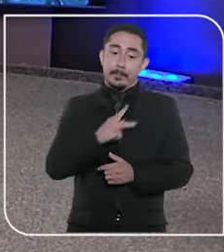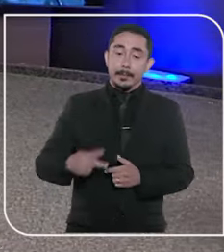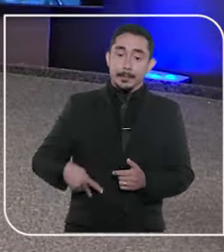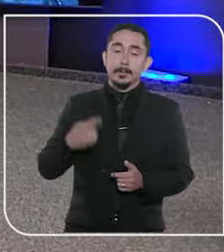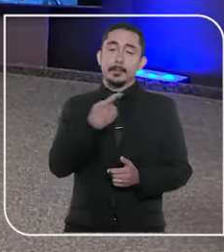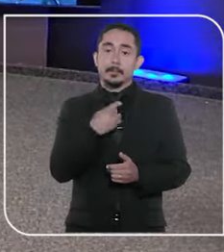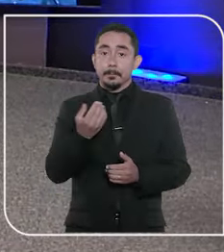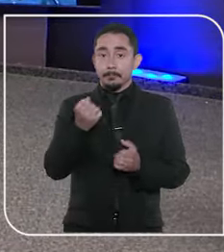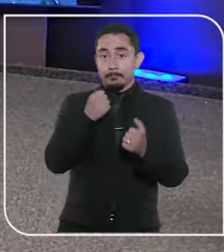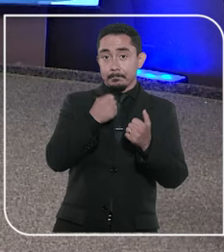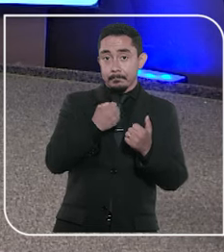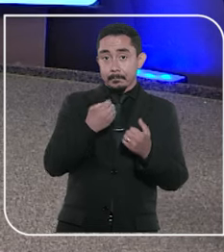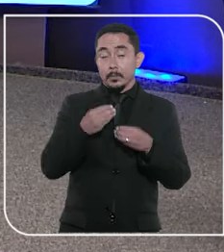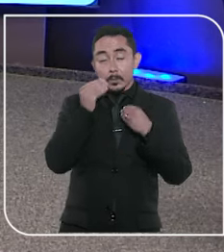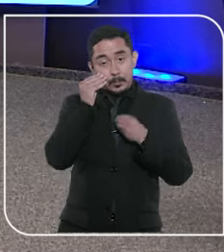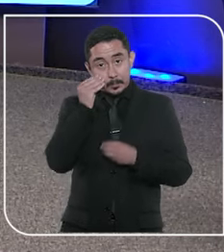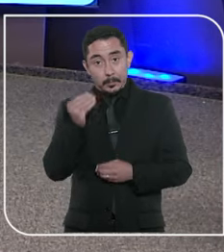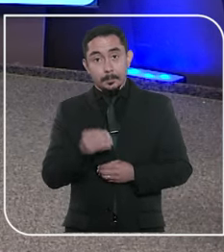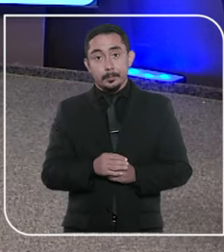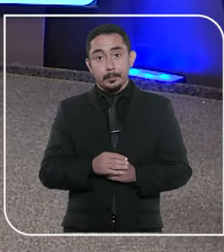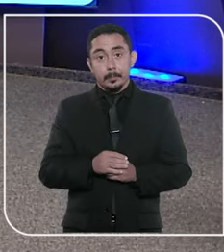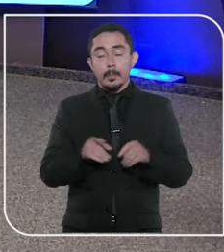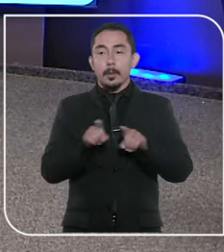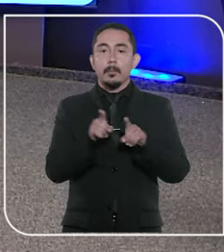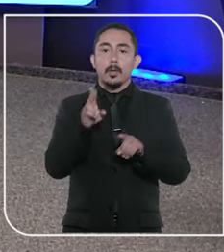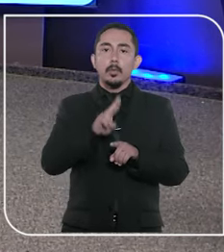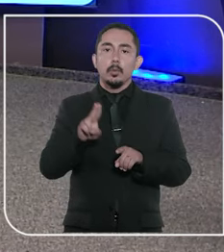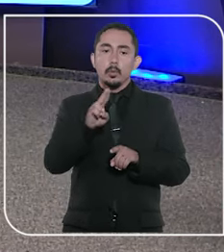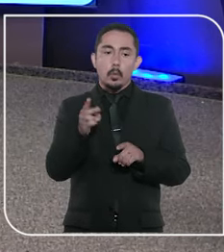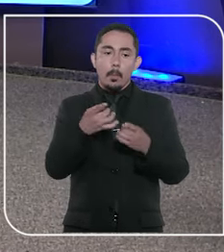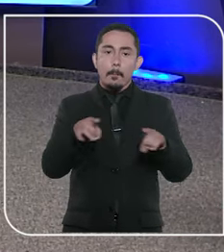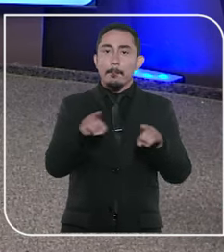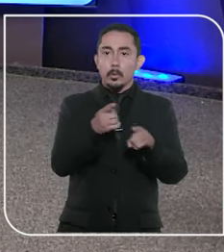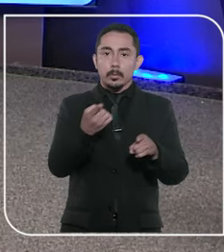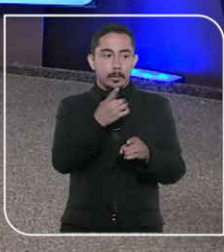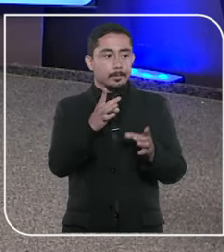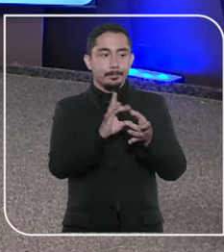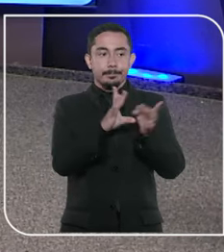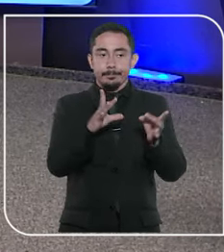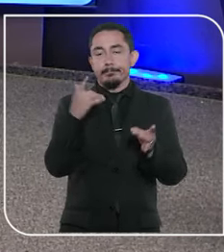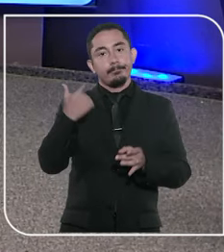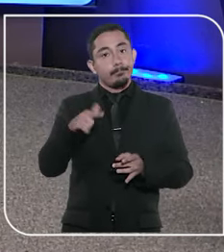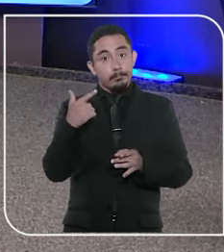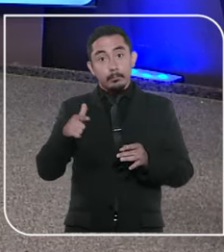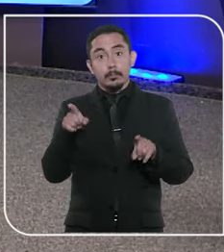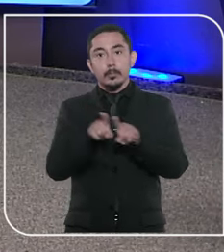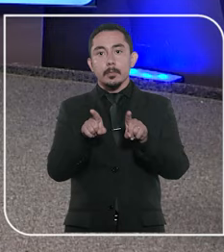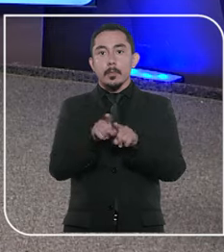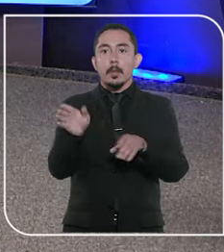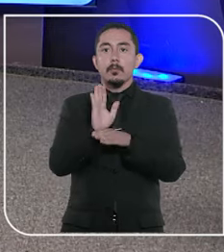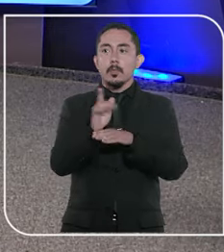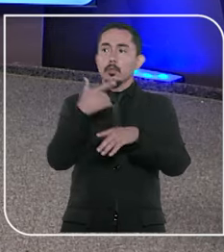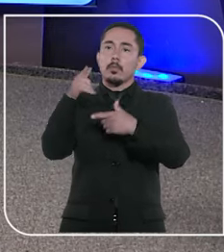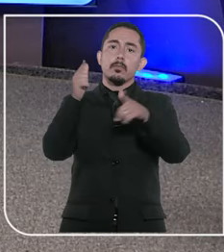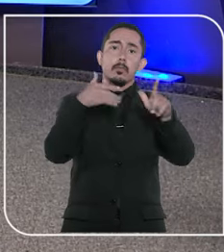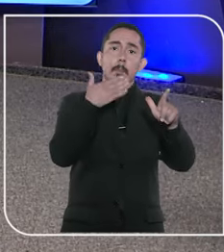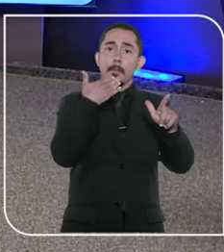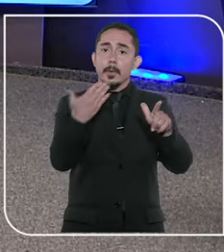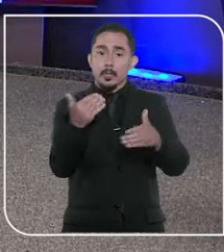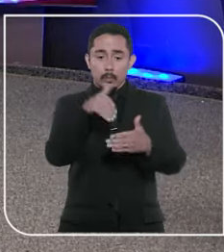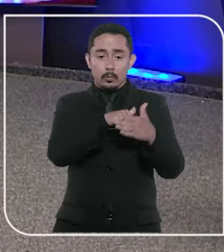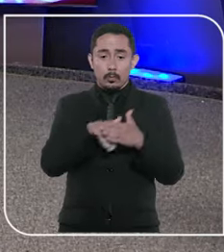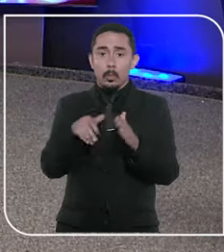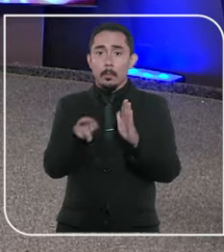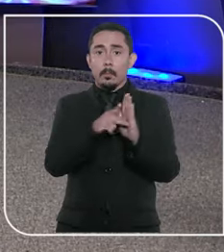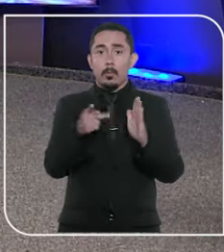República. Na ação, a cantora alegou que a música foi utilizada sem autorização em diversos vídeos que